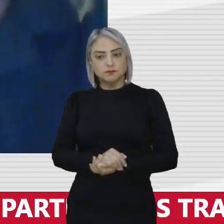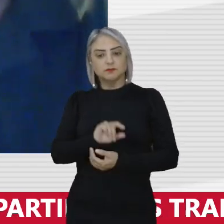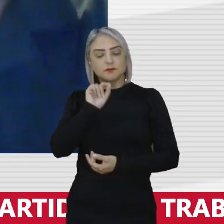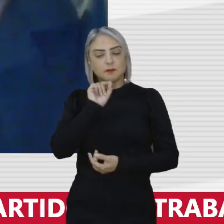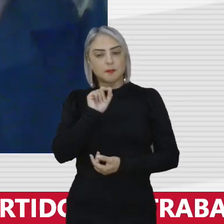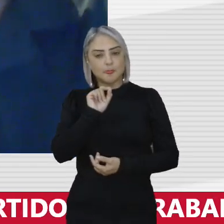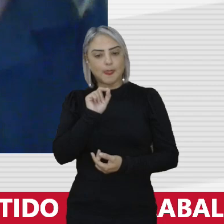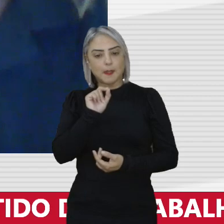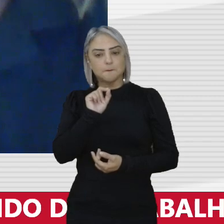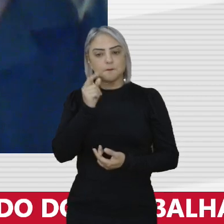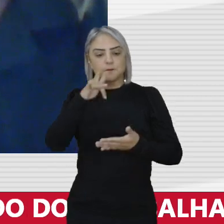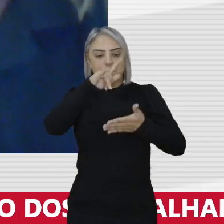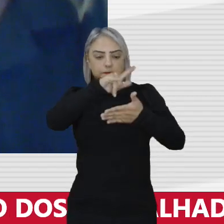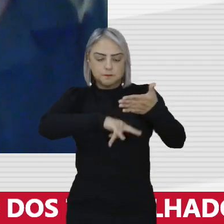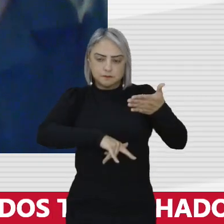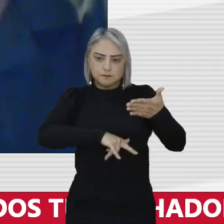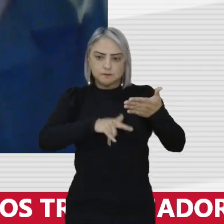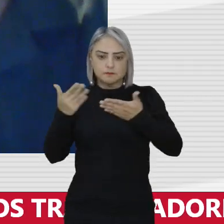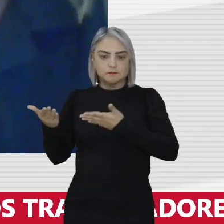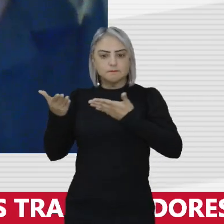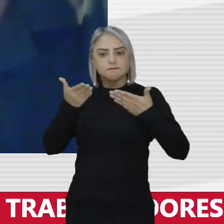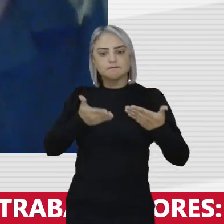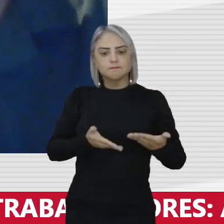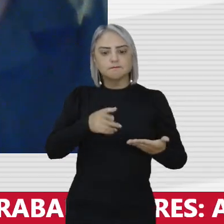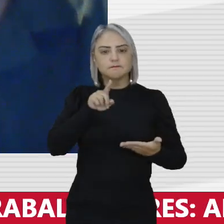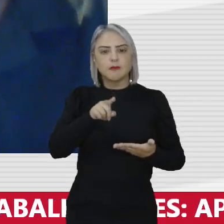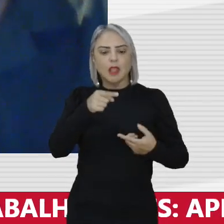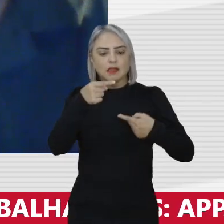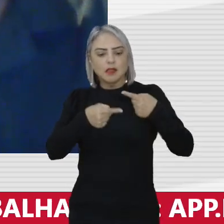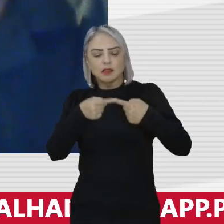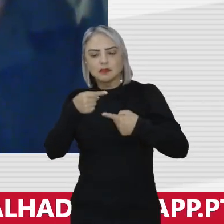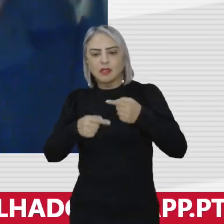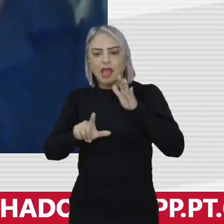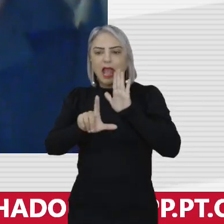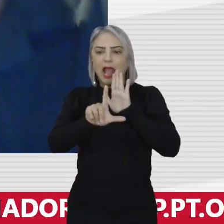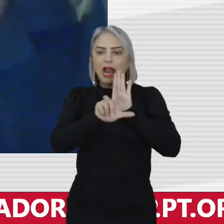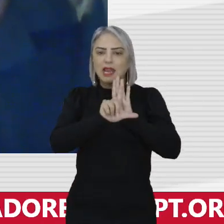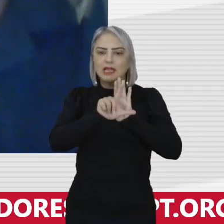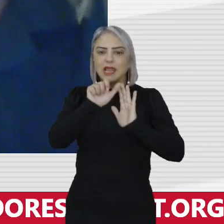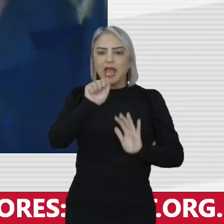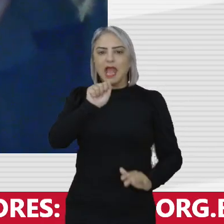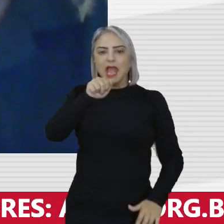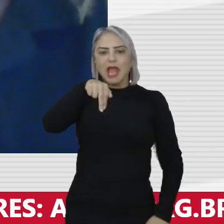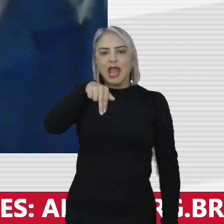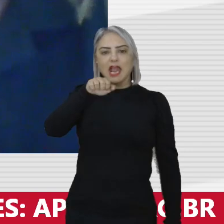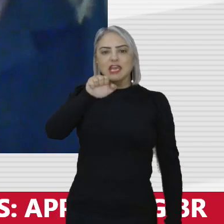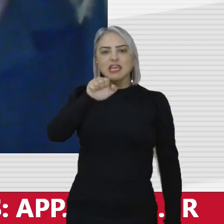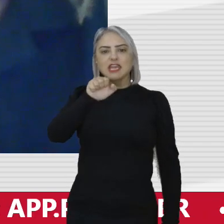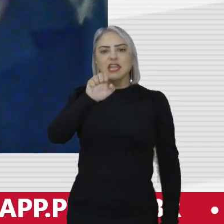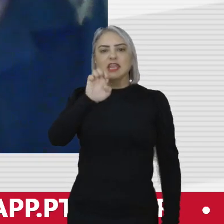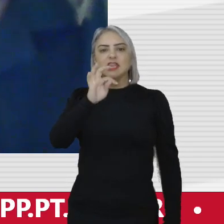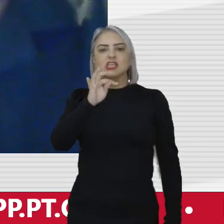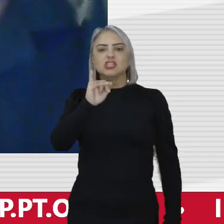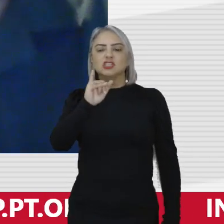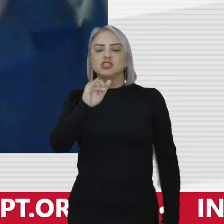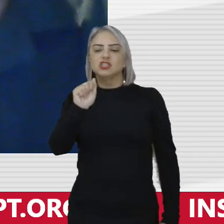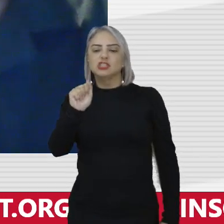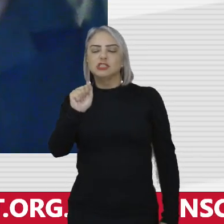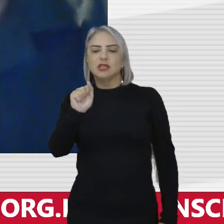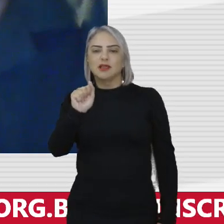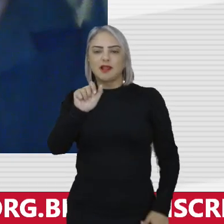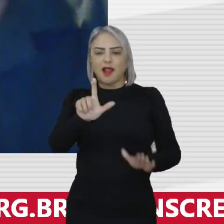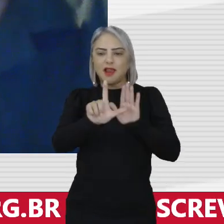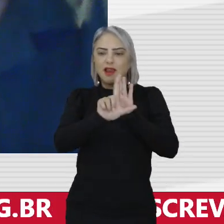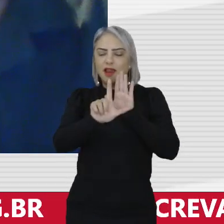Esses seus documentos trouxeram é a discussão sobre a lei da anistia. Porque nós tivemos uma lei da anistia que